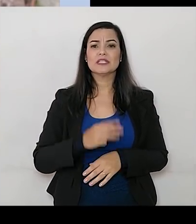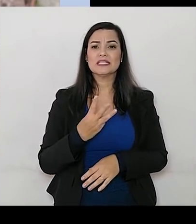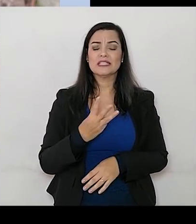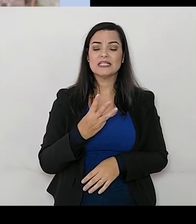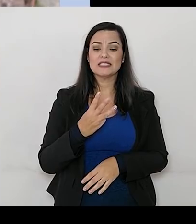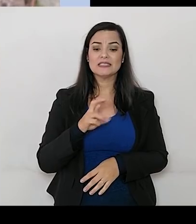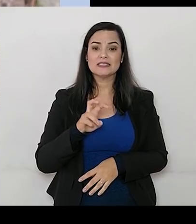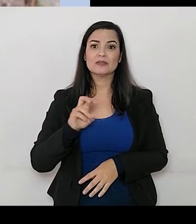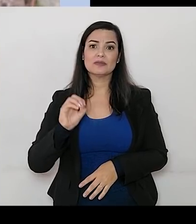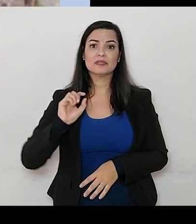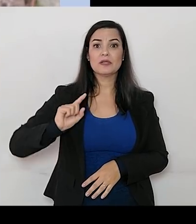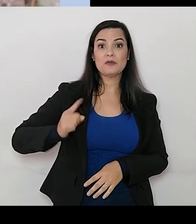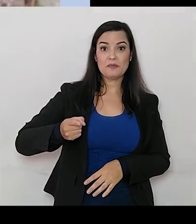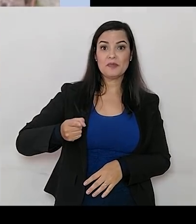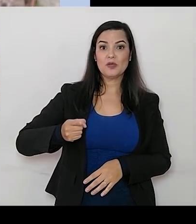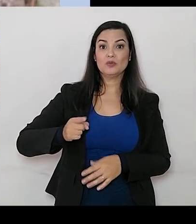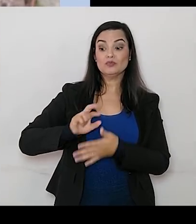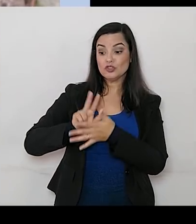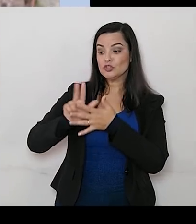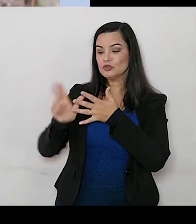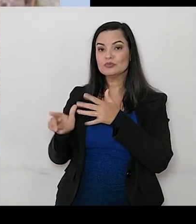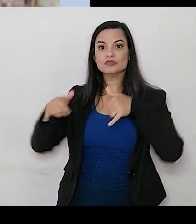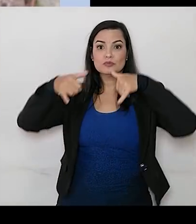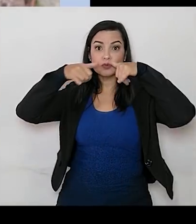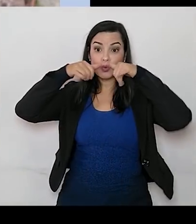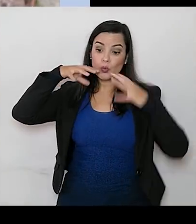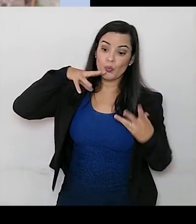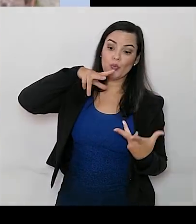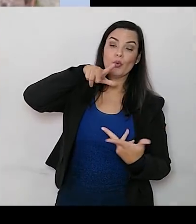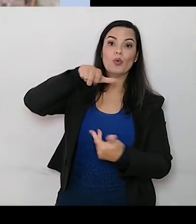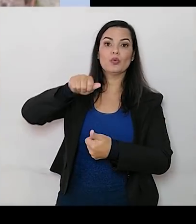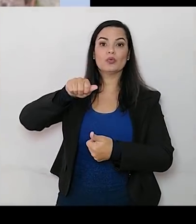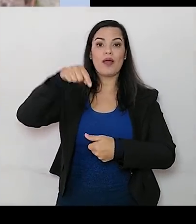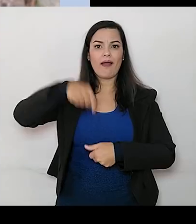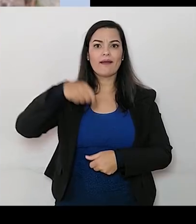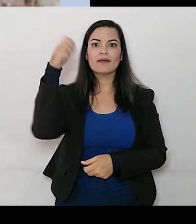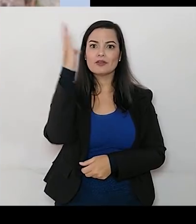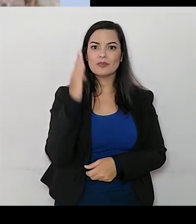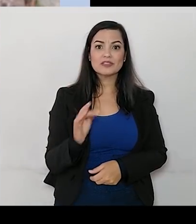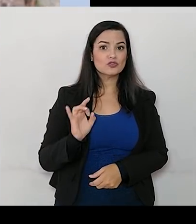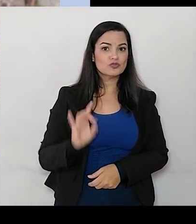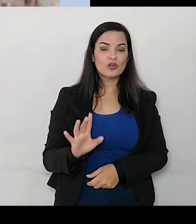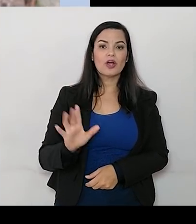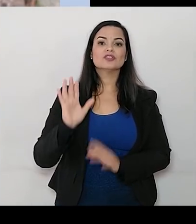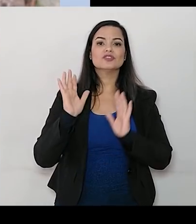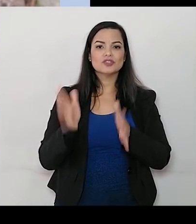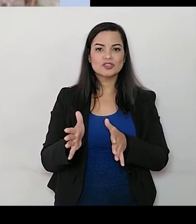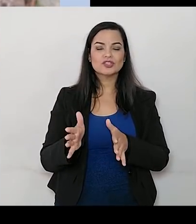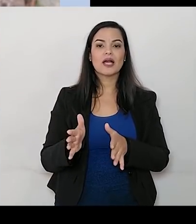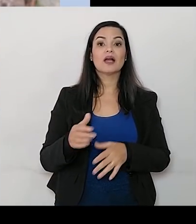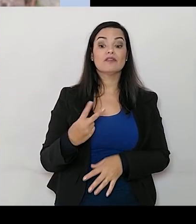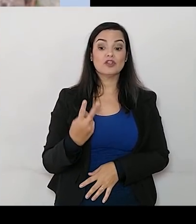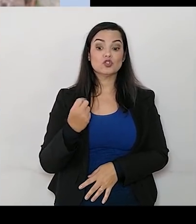350 mil espécies de besouros no mundo inteiro. Só que no Brasil já foram descritas 28